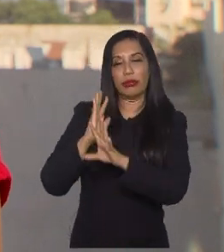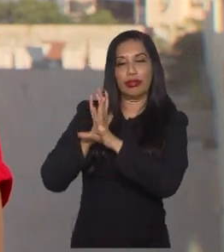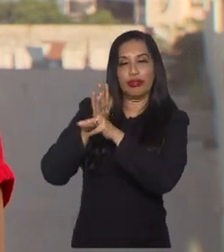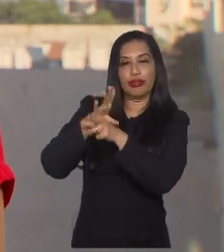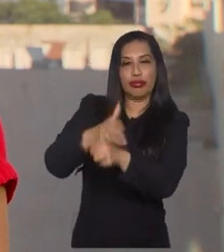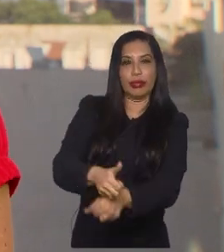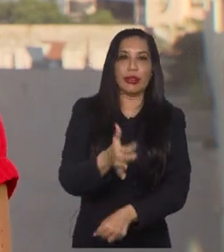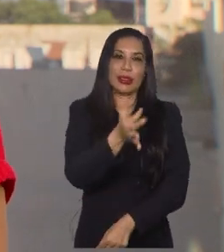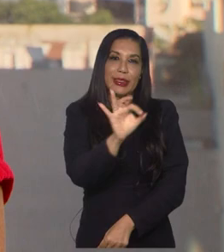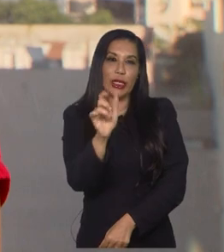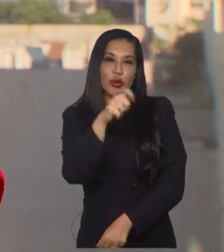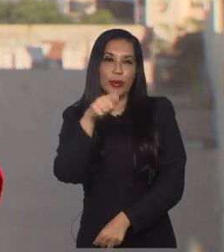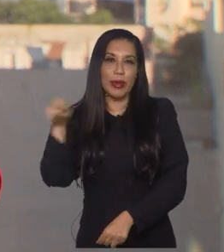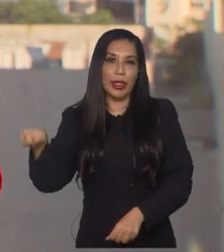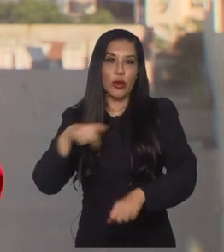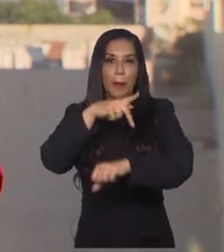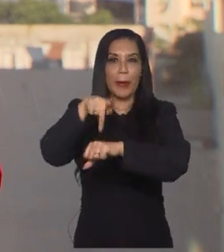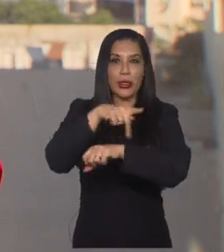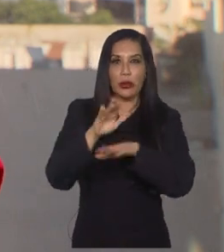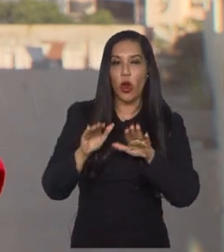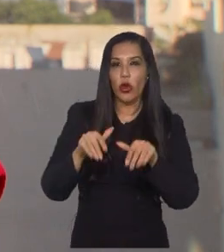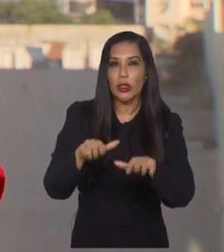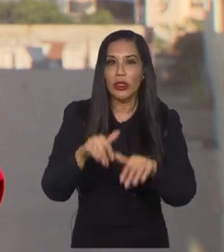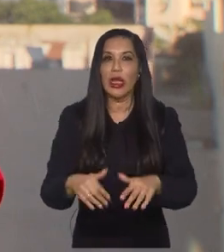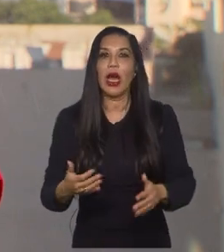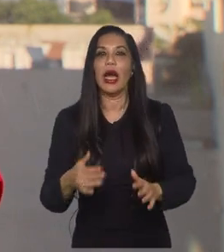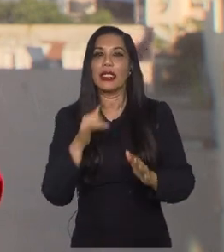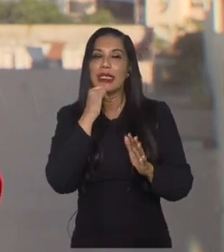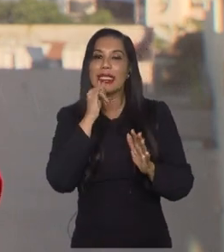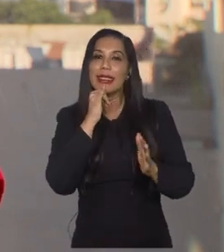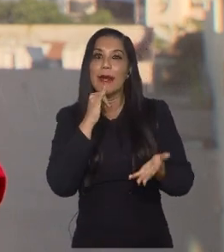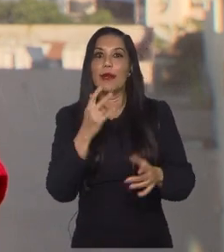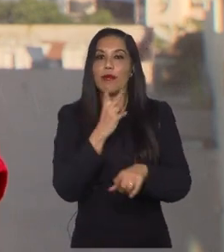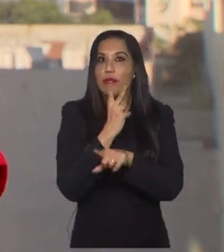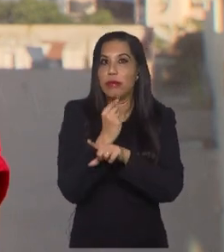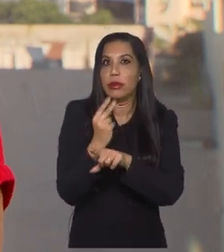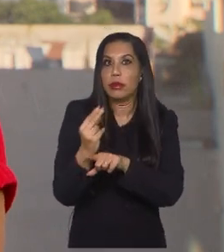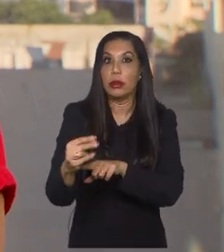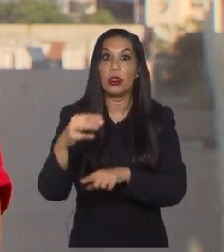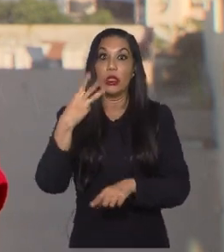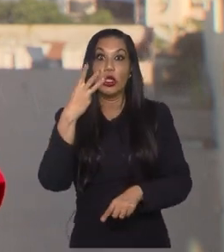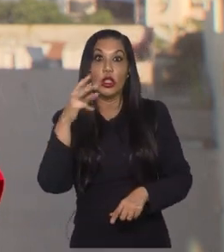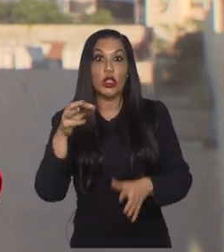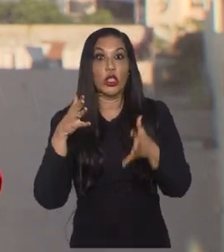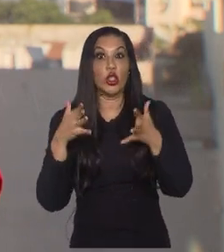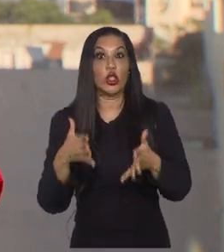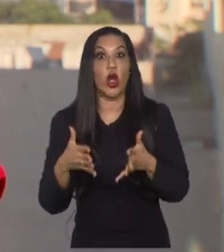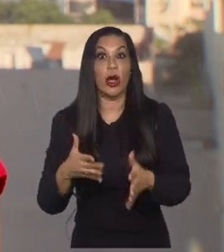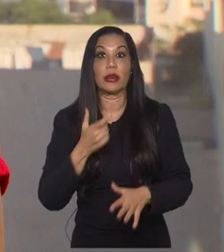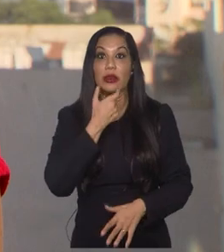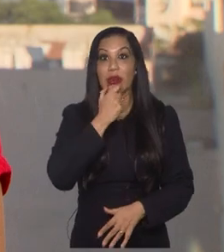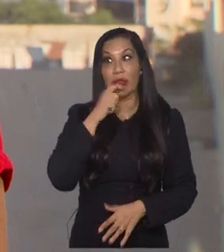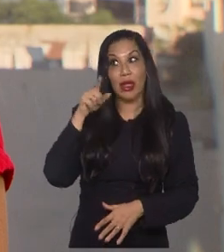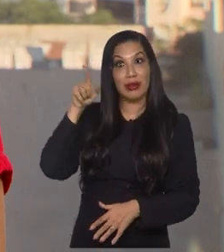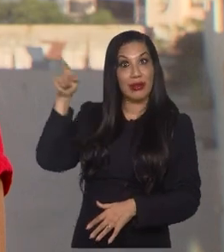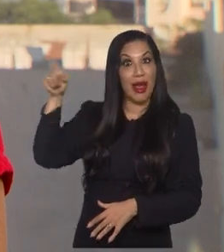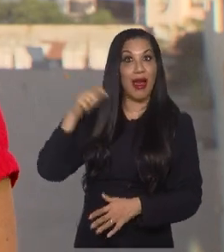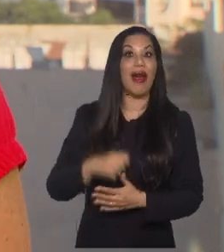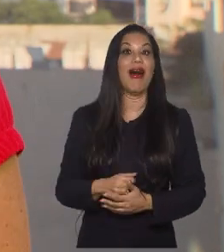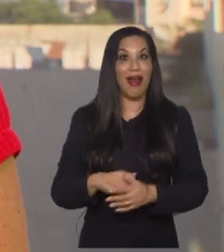da Austrália, a Austrália bateu, inclusive acabou com a invencibilidade de 30 jogos da Inglaterra, então